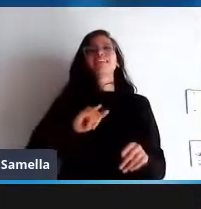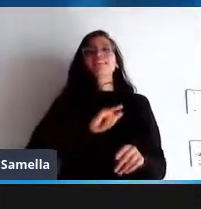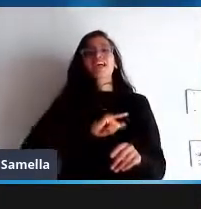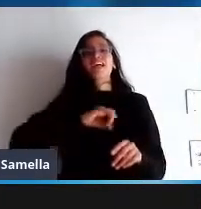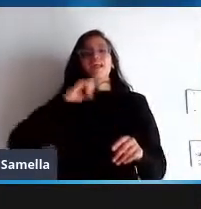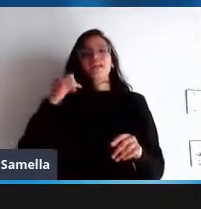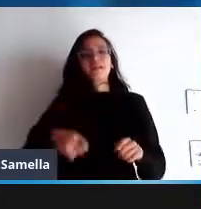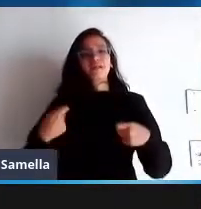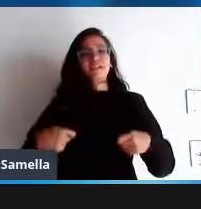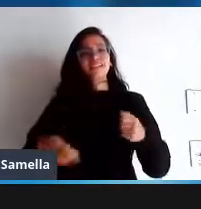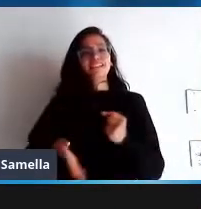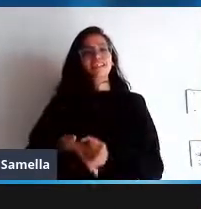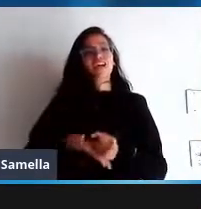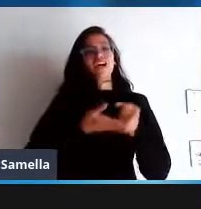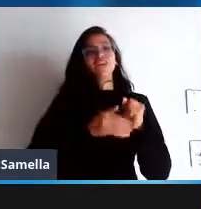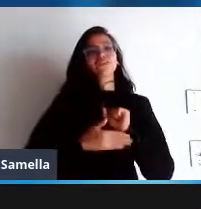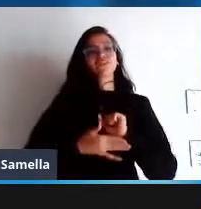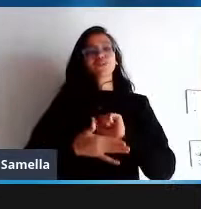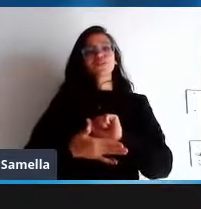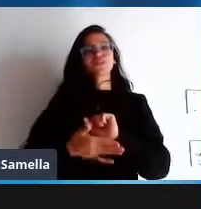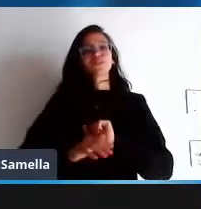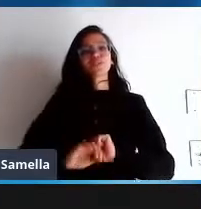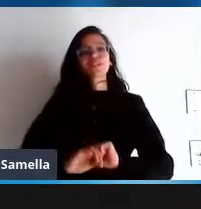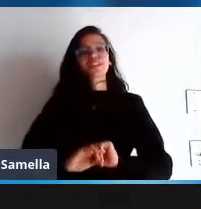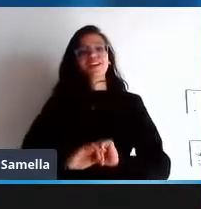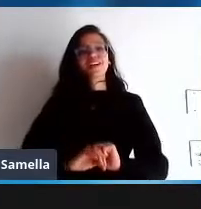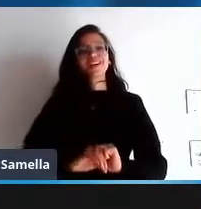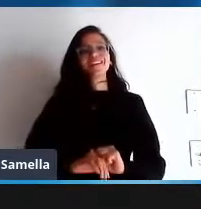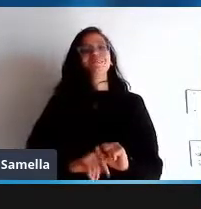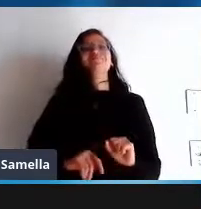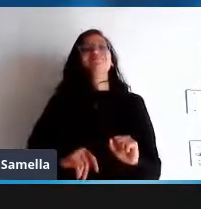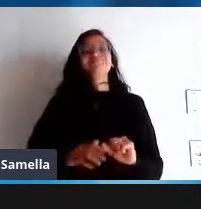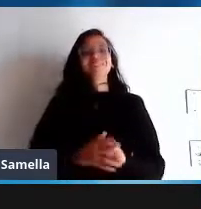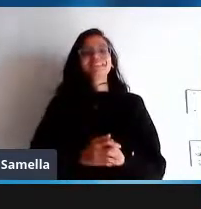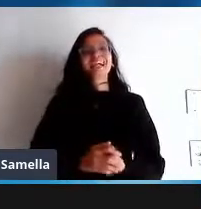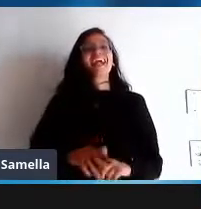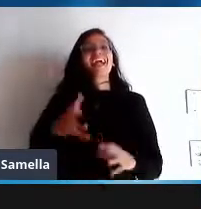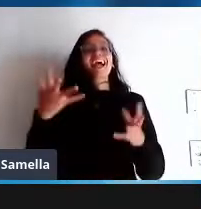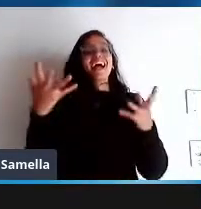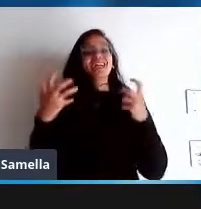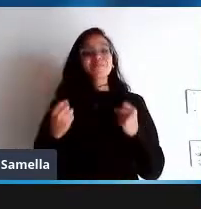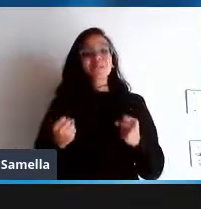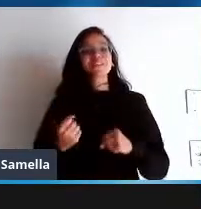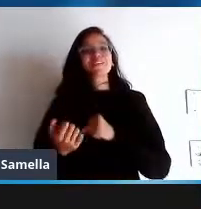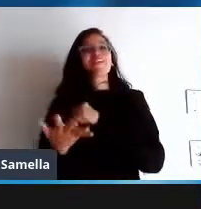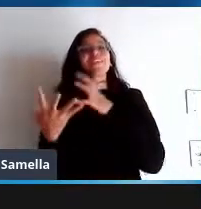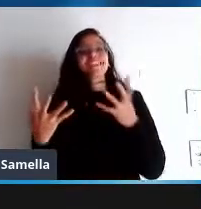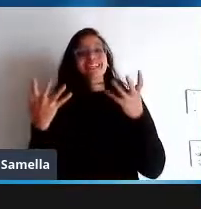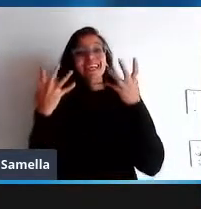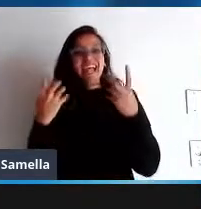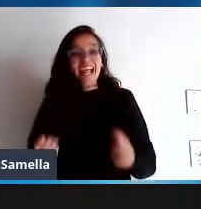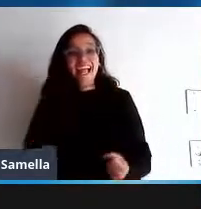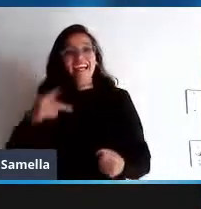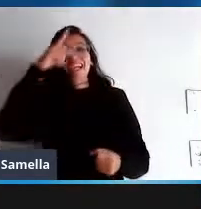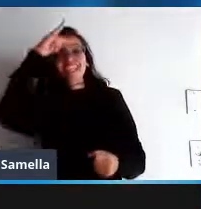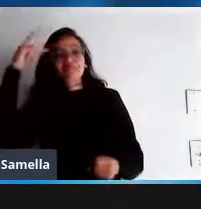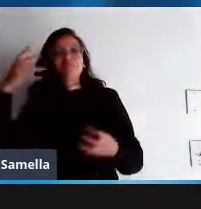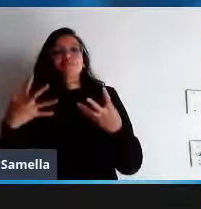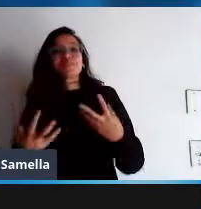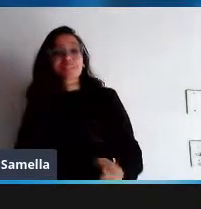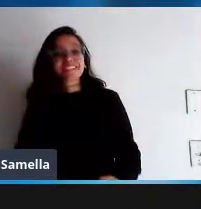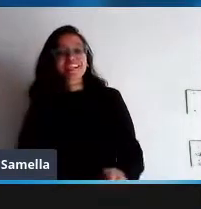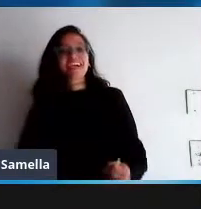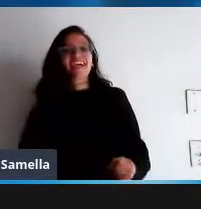o processo de adesão pública é altamente dependente de uma representação organizada dos interesses da sociedade